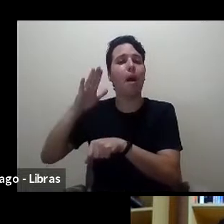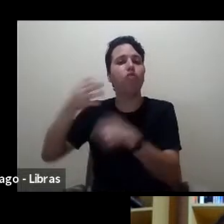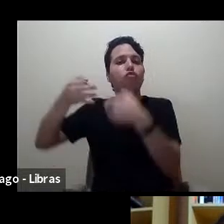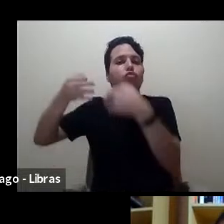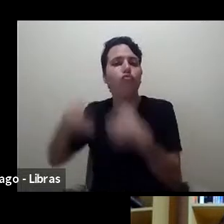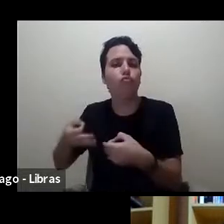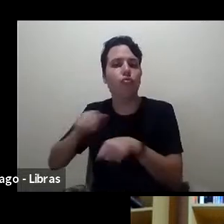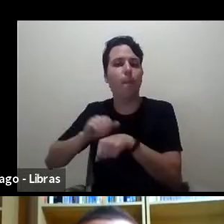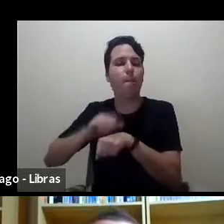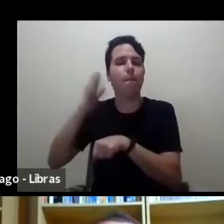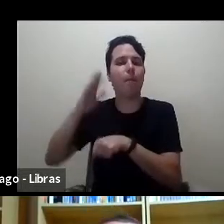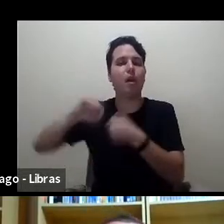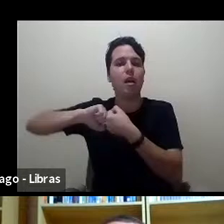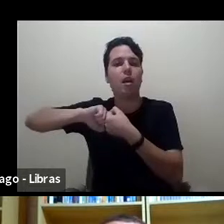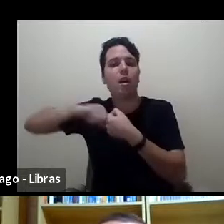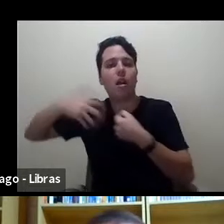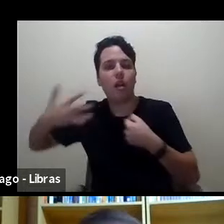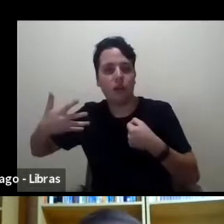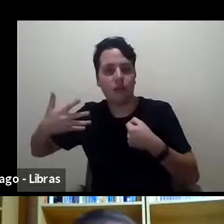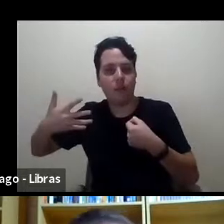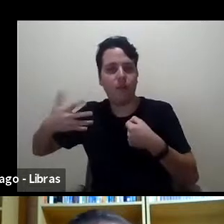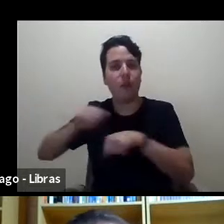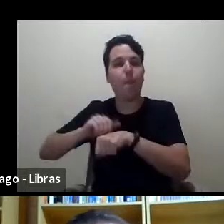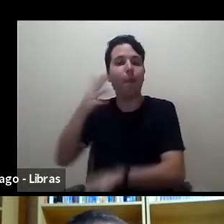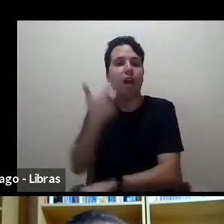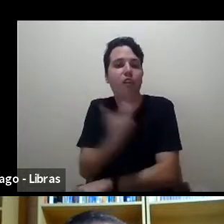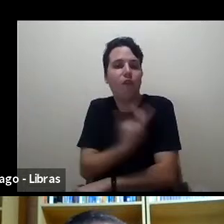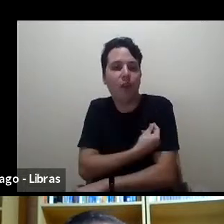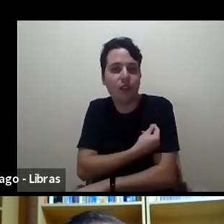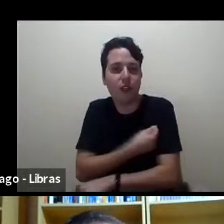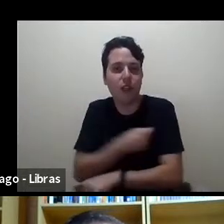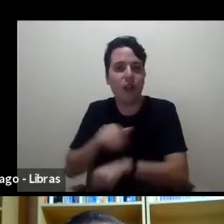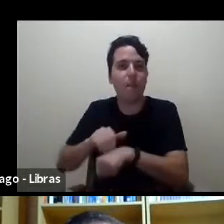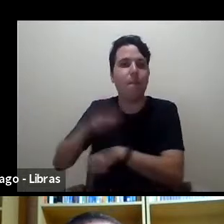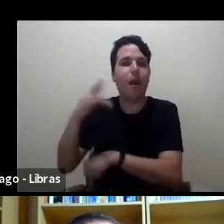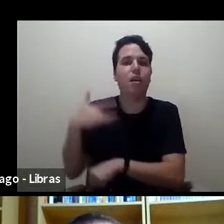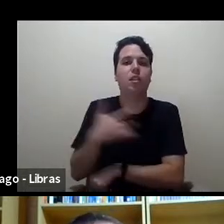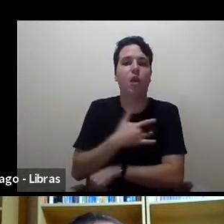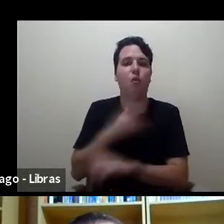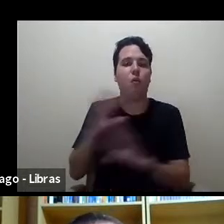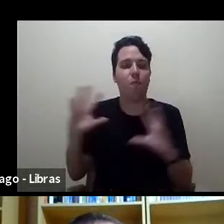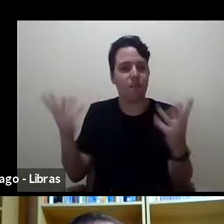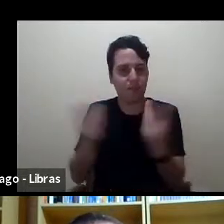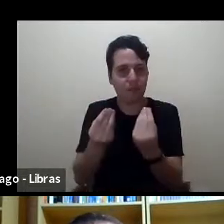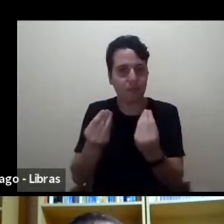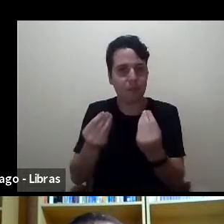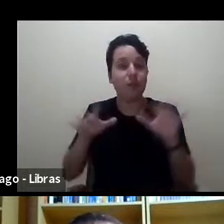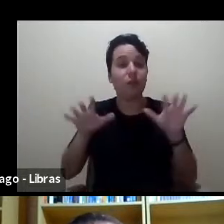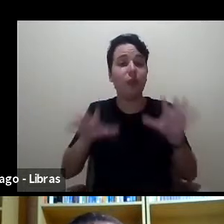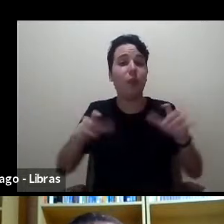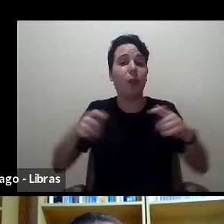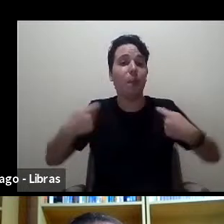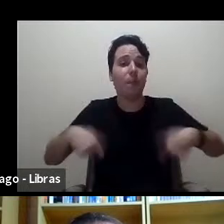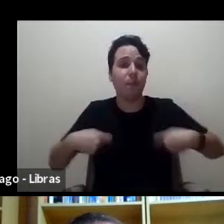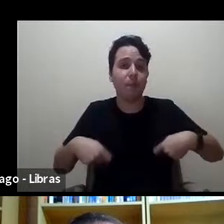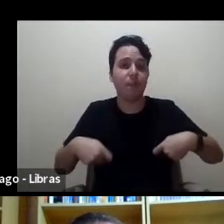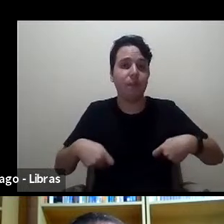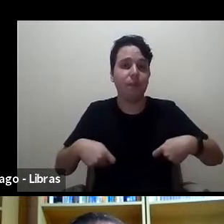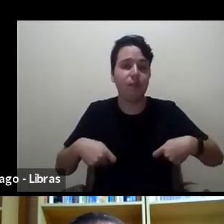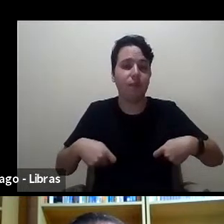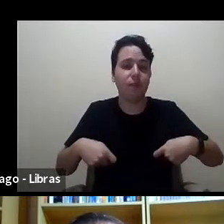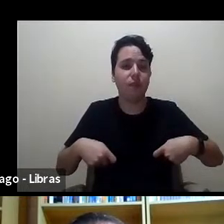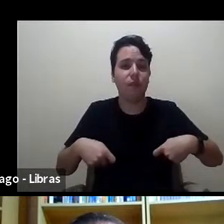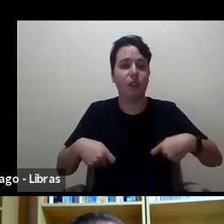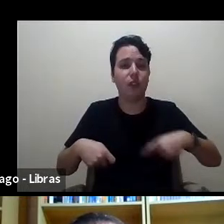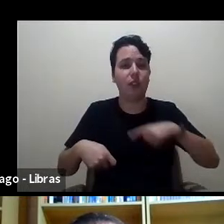com mais vacinas com mais saúde para todos isto tem que ver com essa